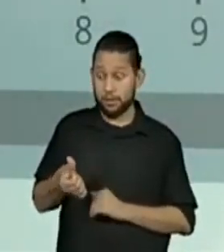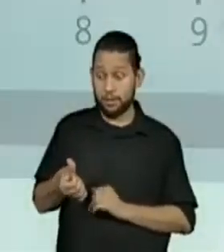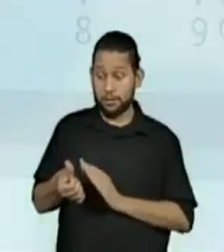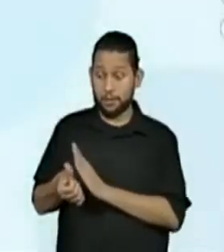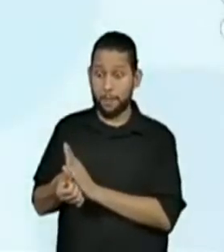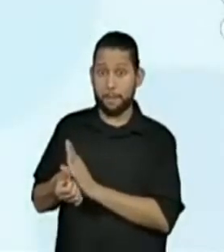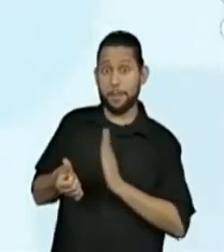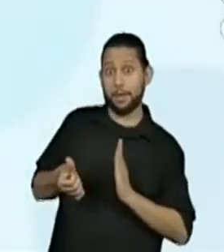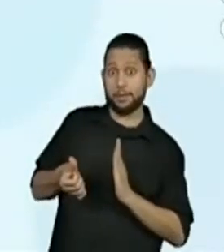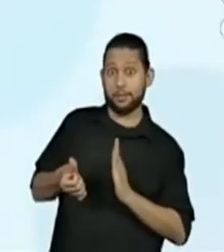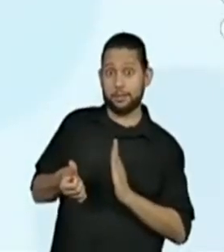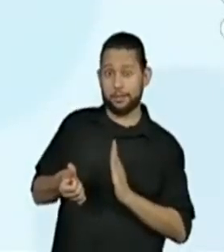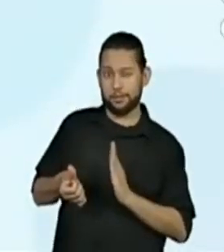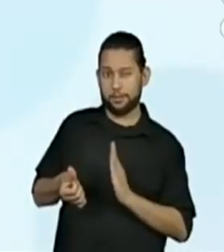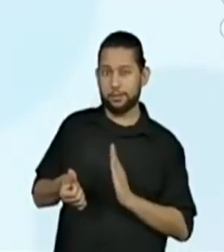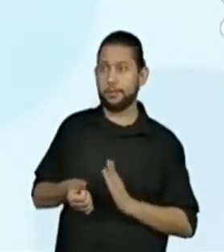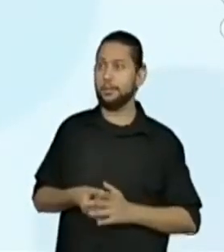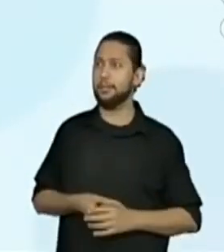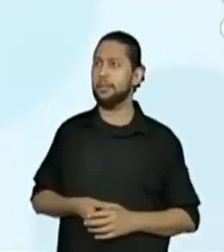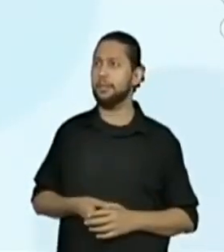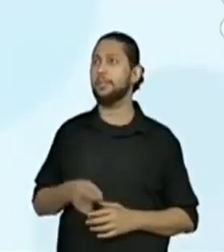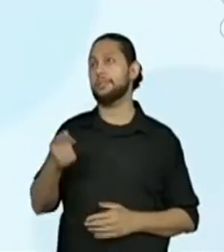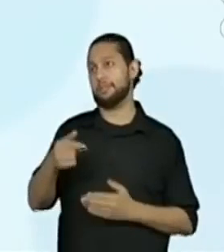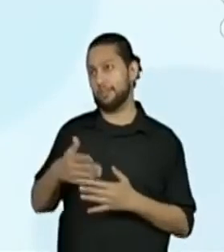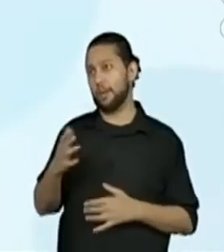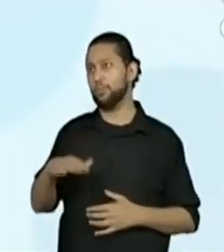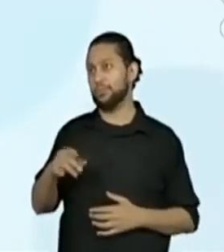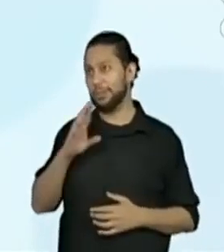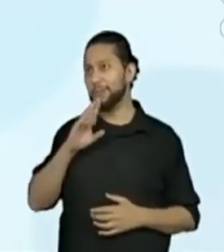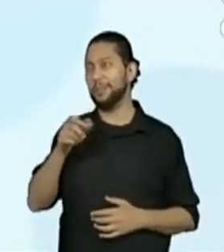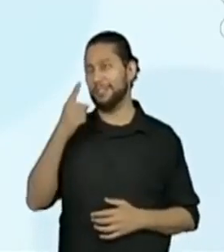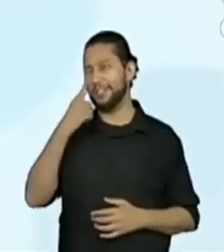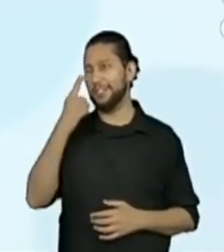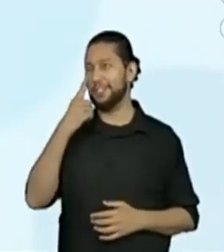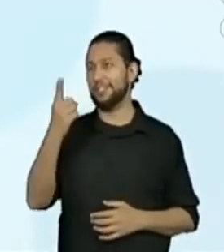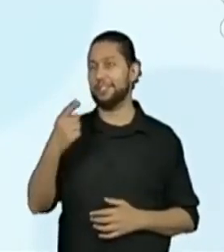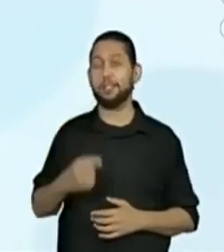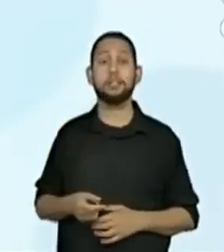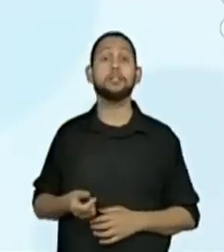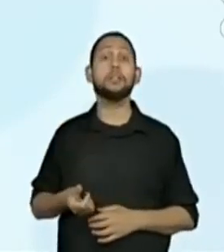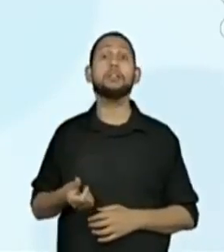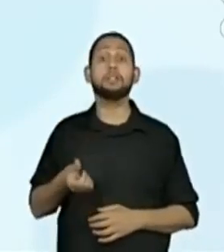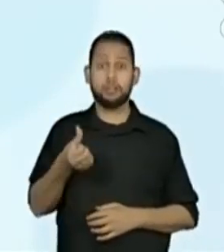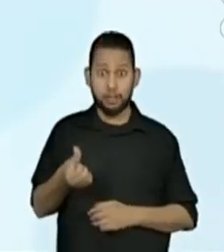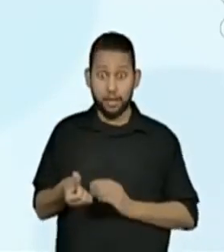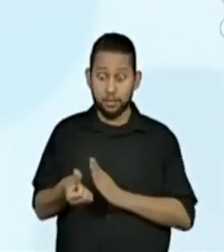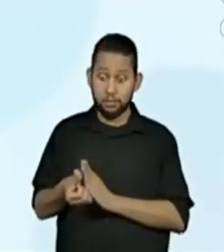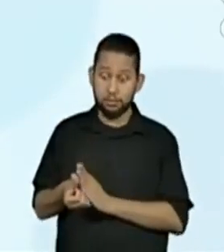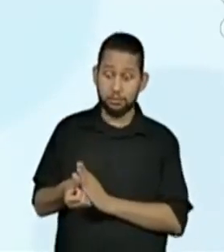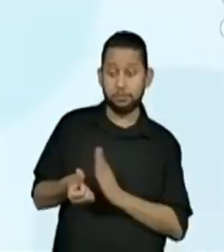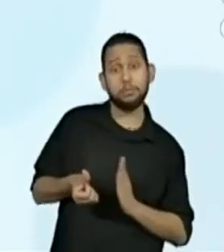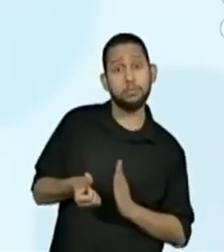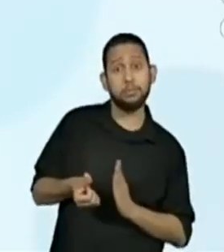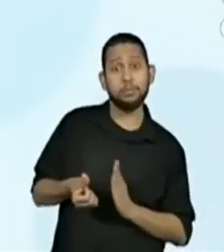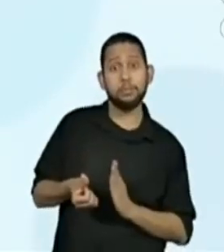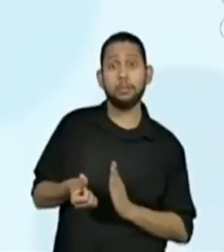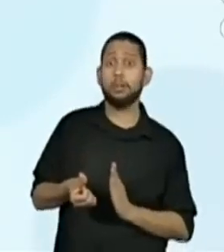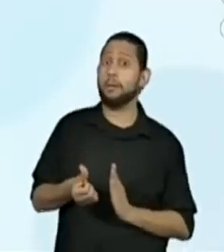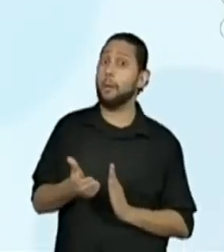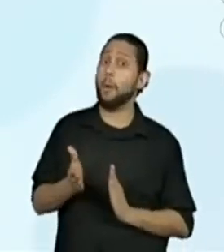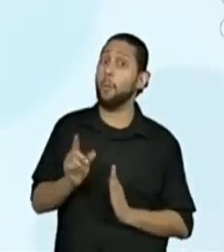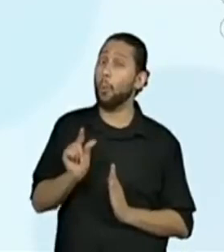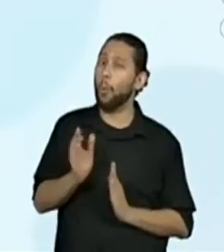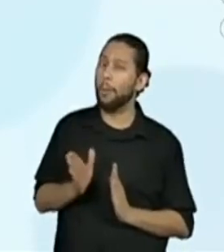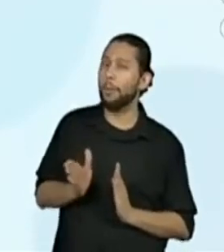Os professores apontam a resposta dos alunos. E então, depois da vírgula, o que eu vou colocar para representar? Porque passou do